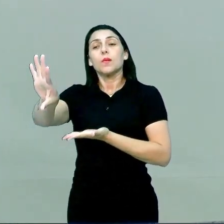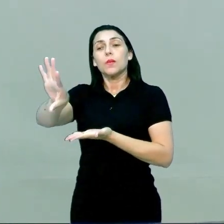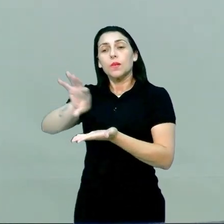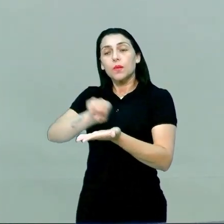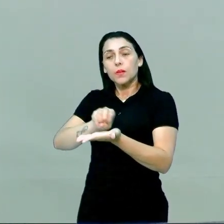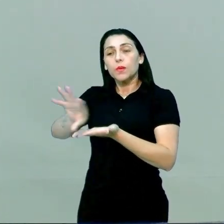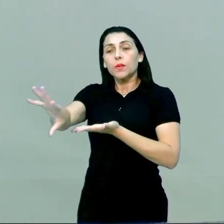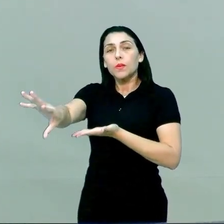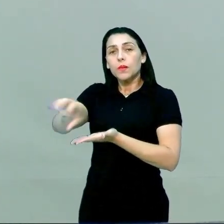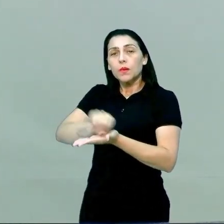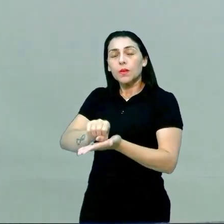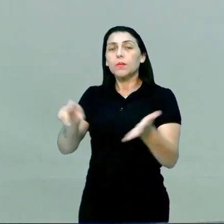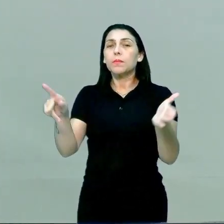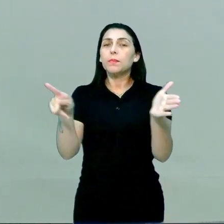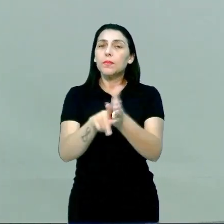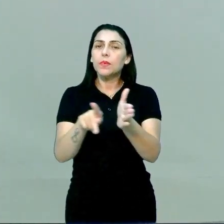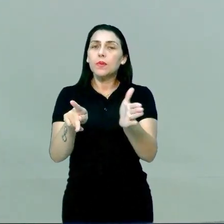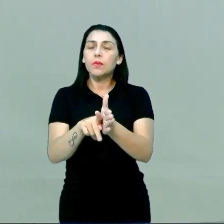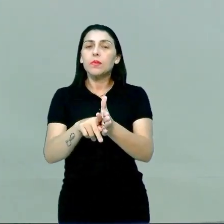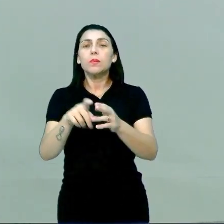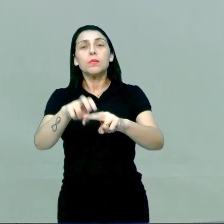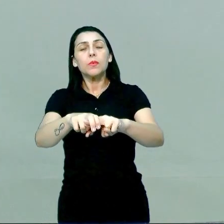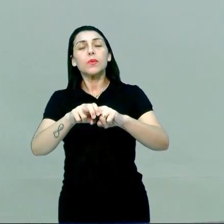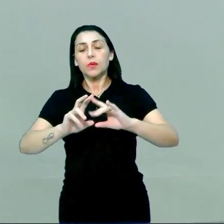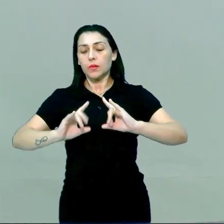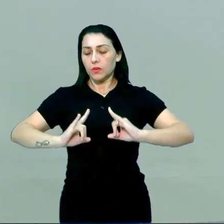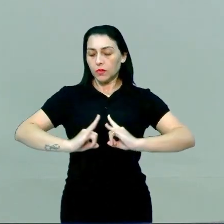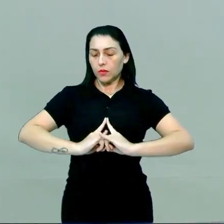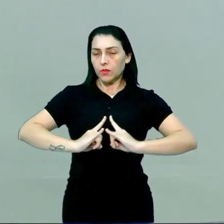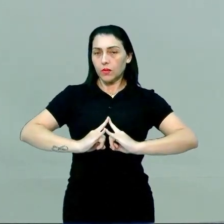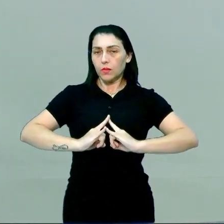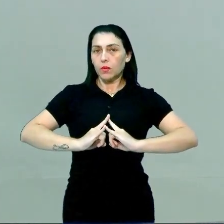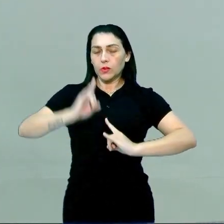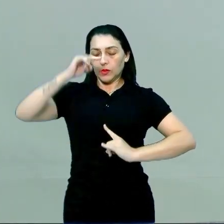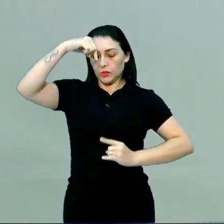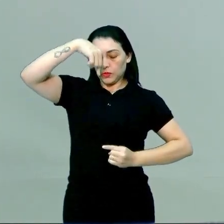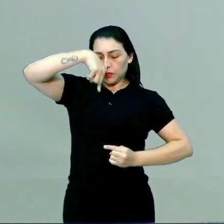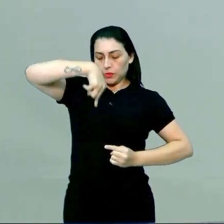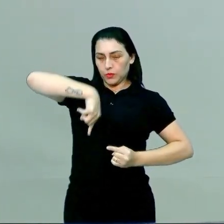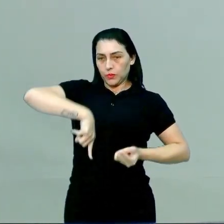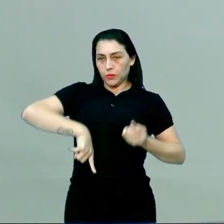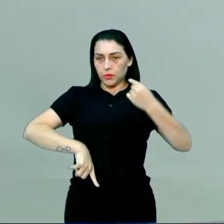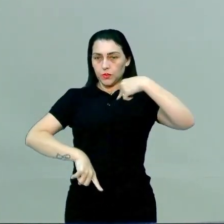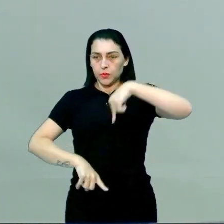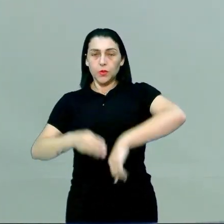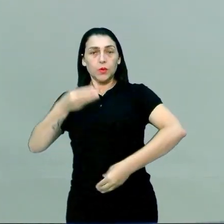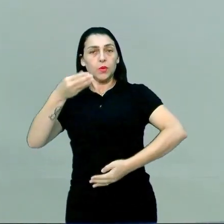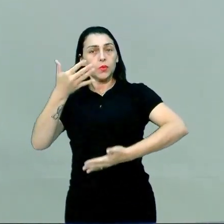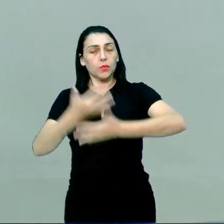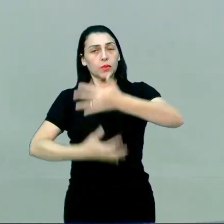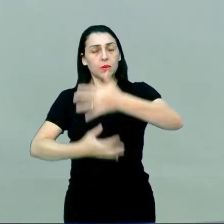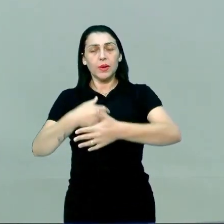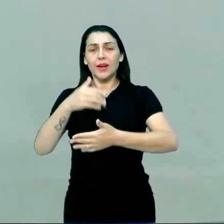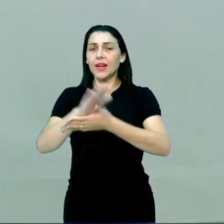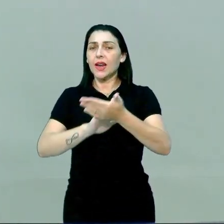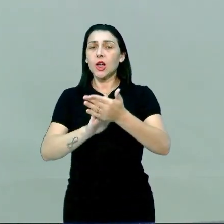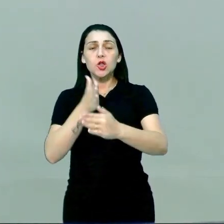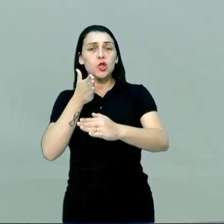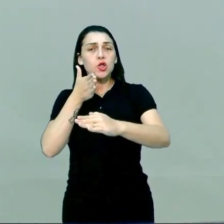específicos, tá? É por isso que o hormônio, quando passa pelo nosso corpo, ele não interfere em nada. Ele vai